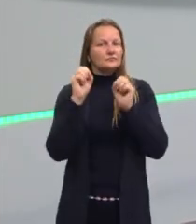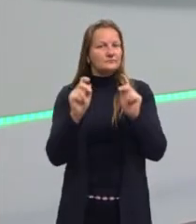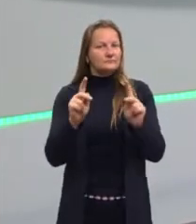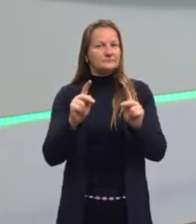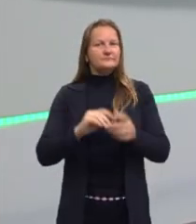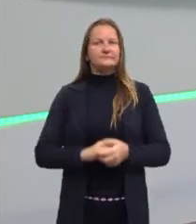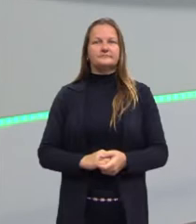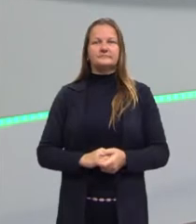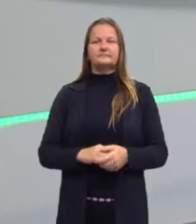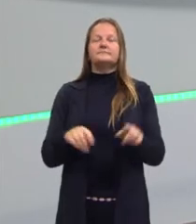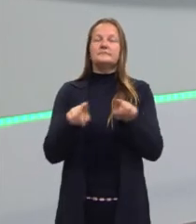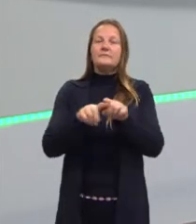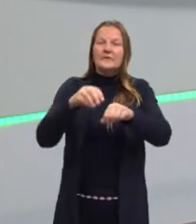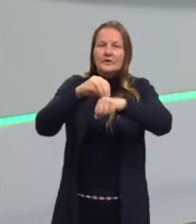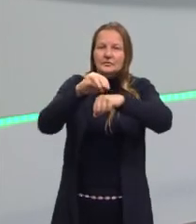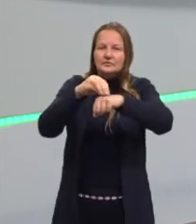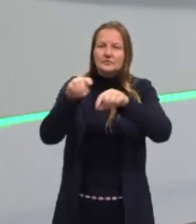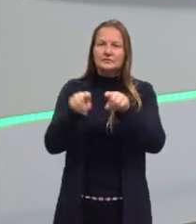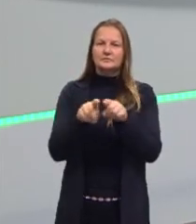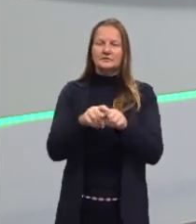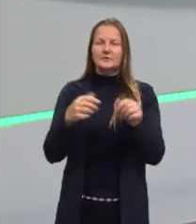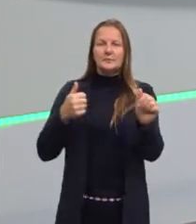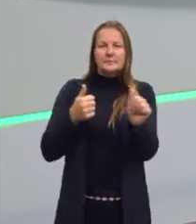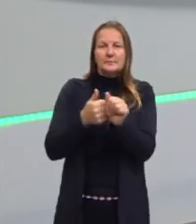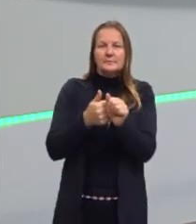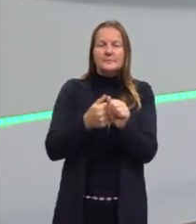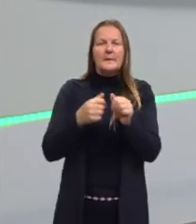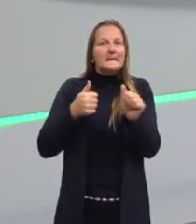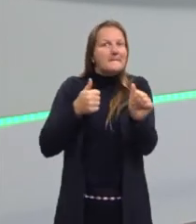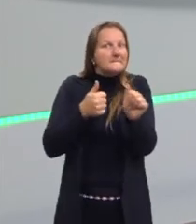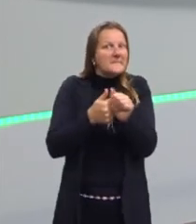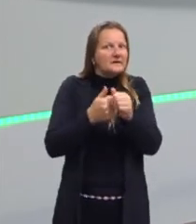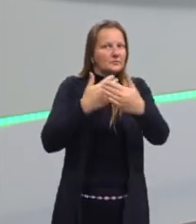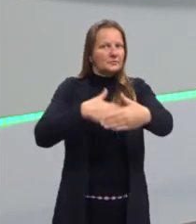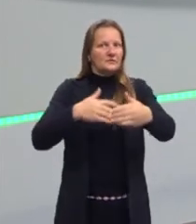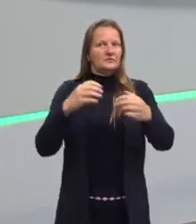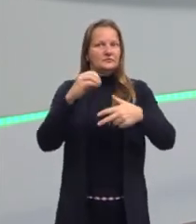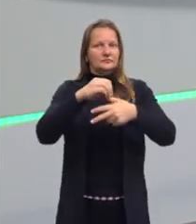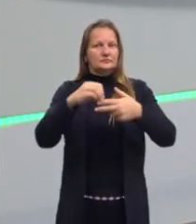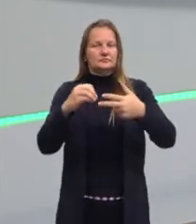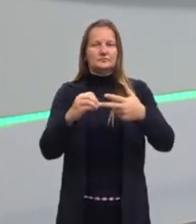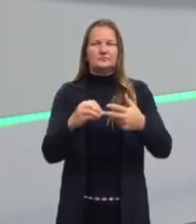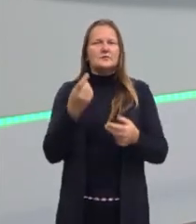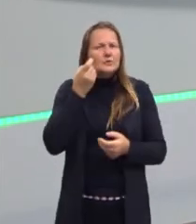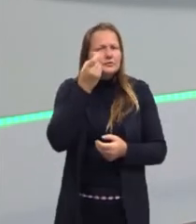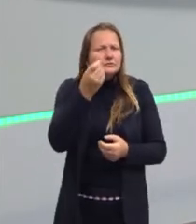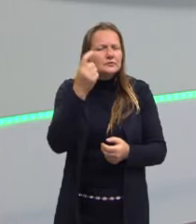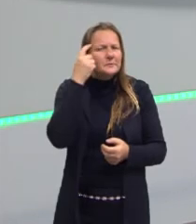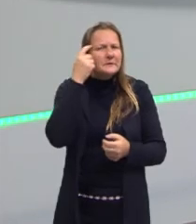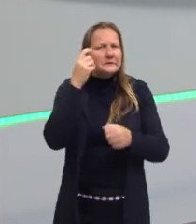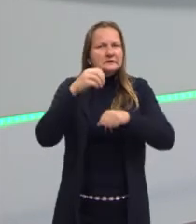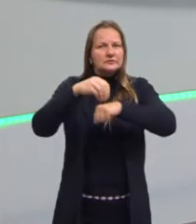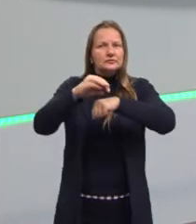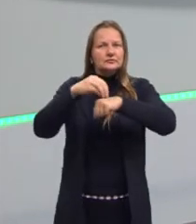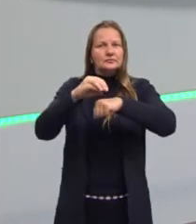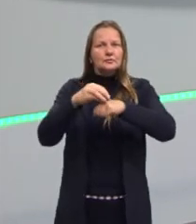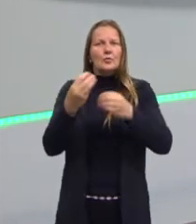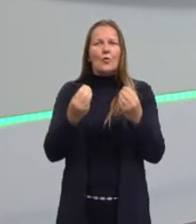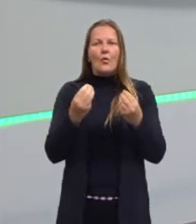Outra dica, em função da nossa proximidade do Enem, é interessante nós começar a ter algumas dicas para